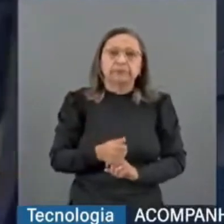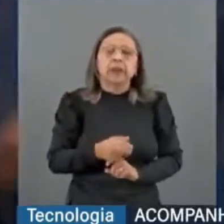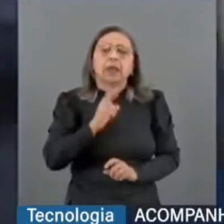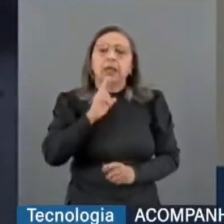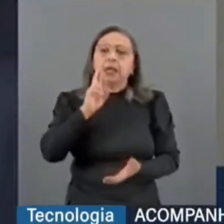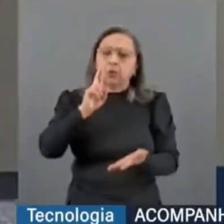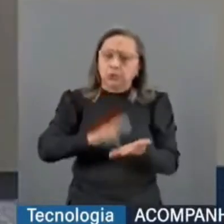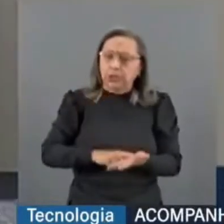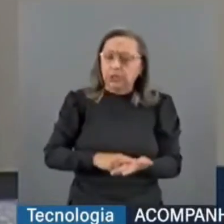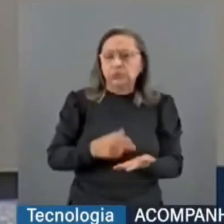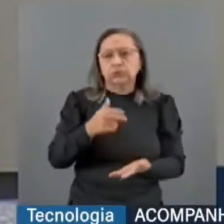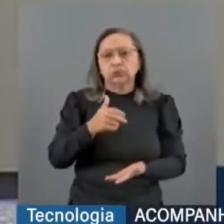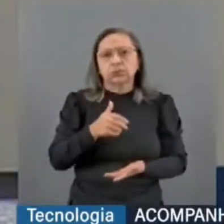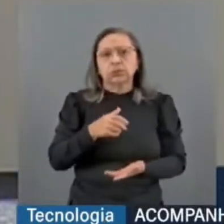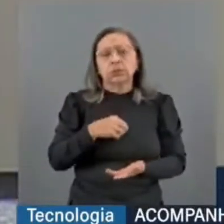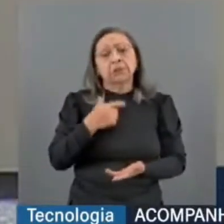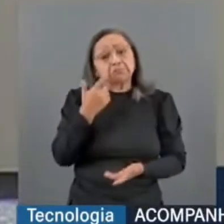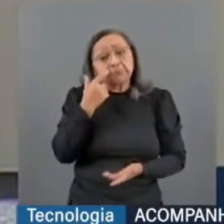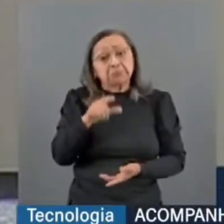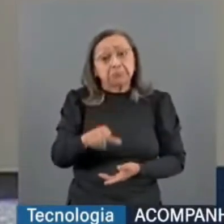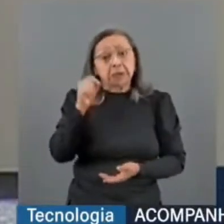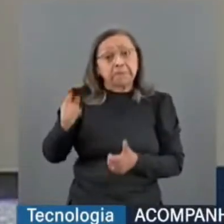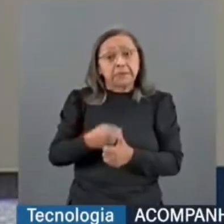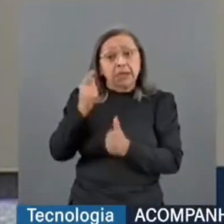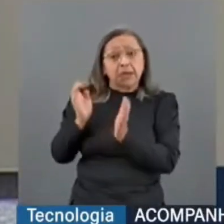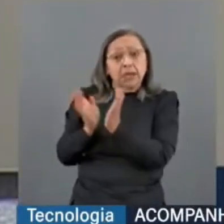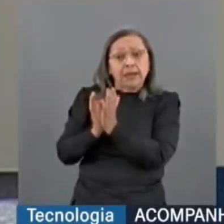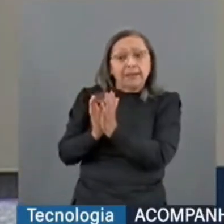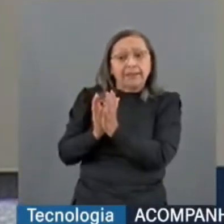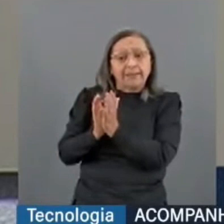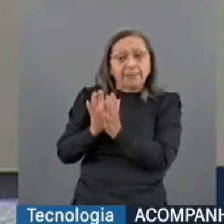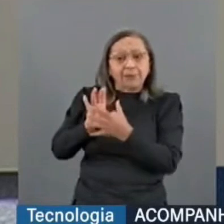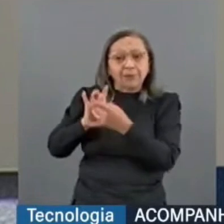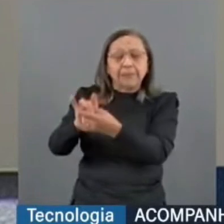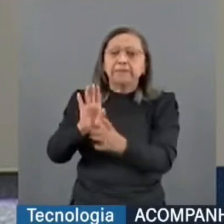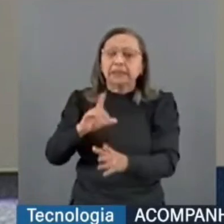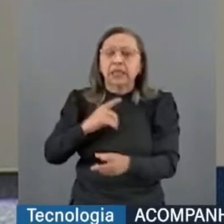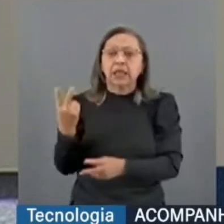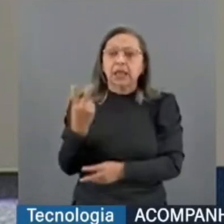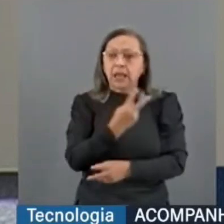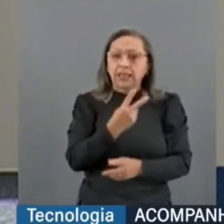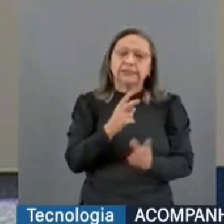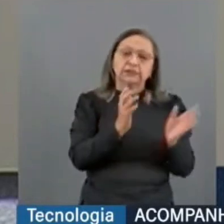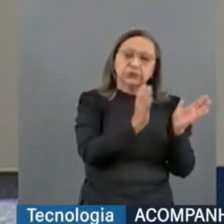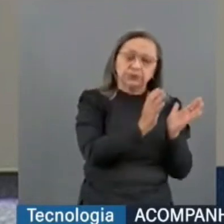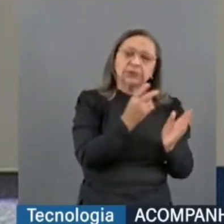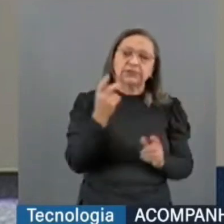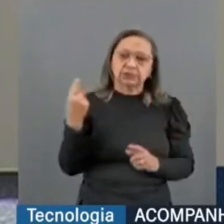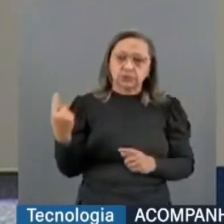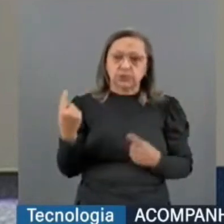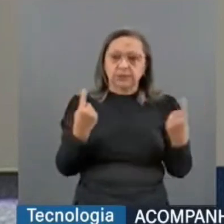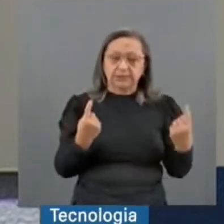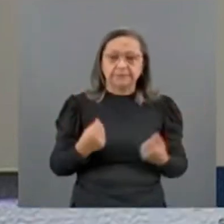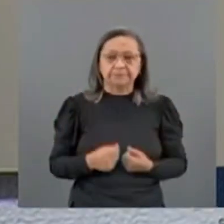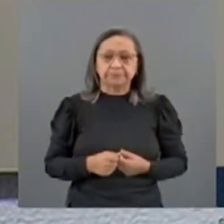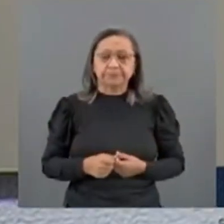Reconheço, salvo o melhor engano, que prevalece a primeira corrente, mas existem essas duas correntes que